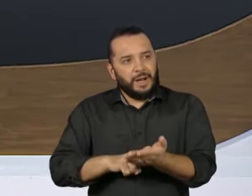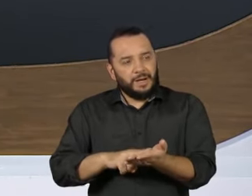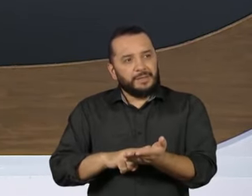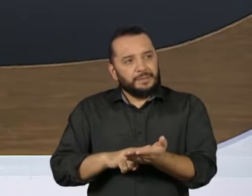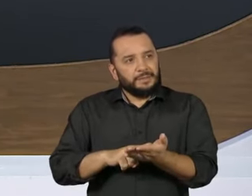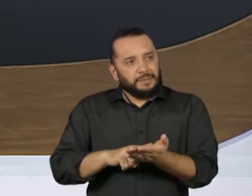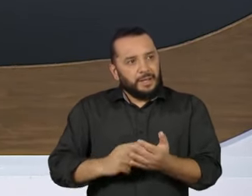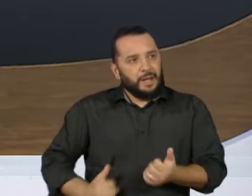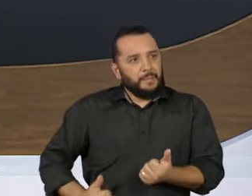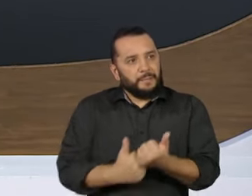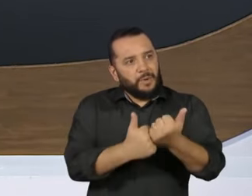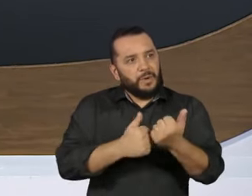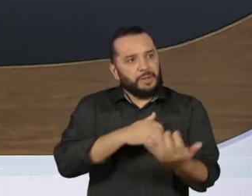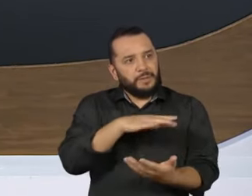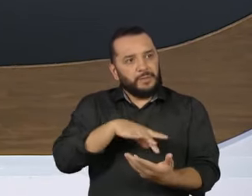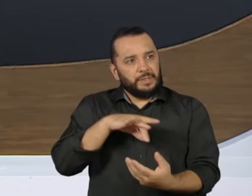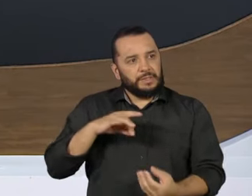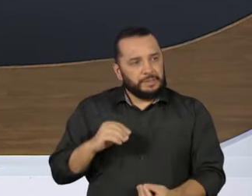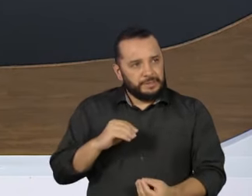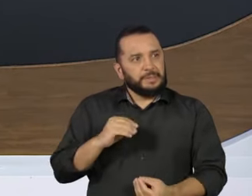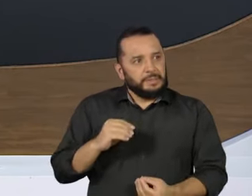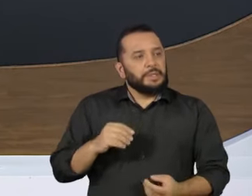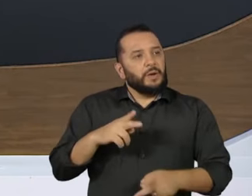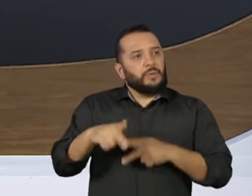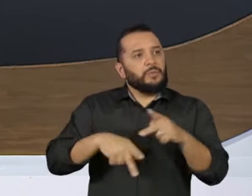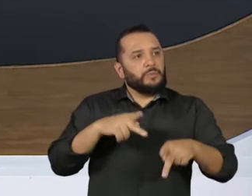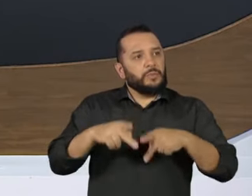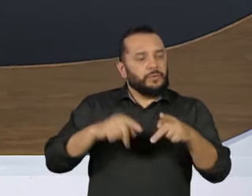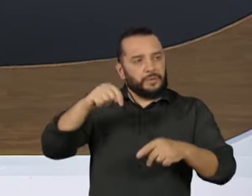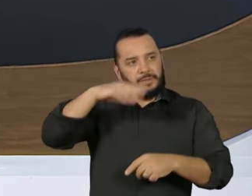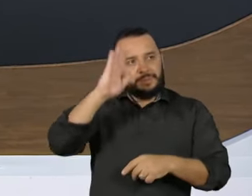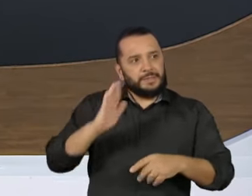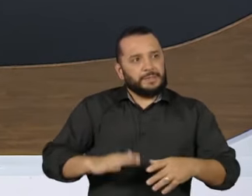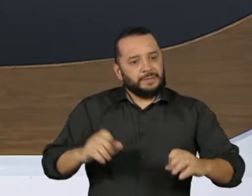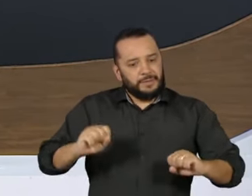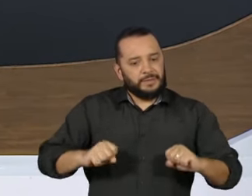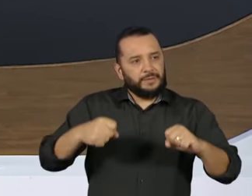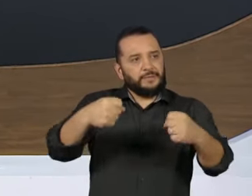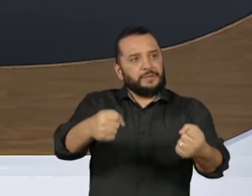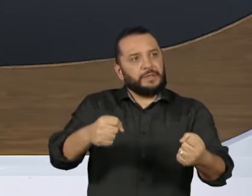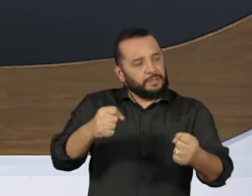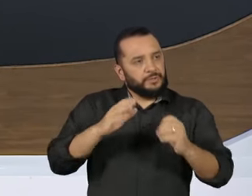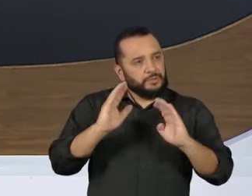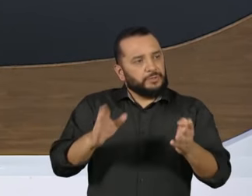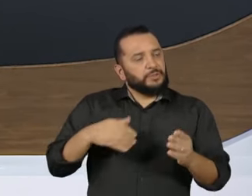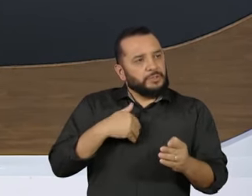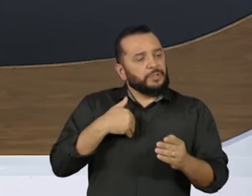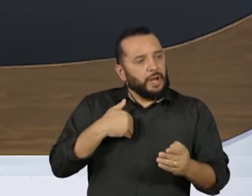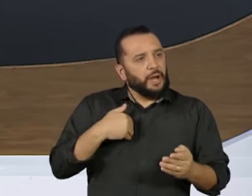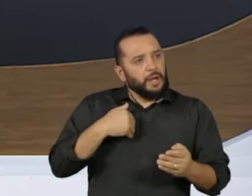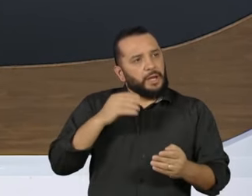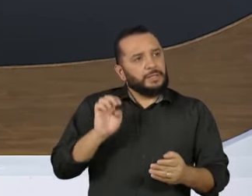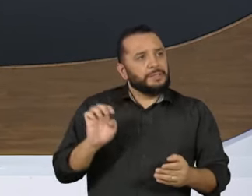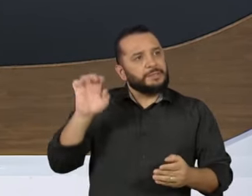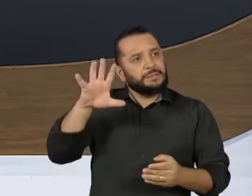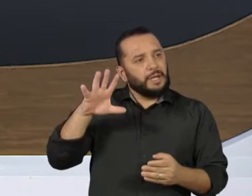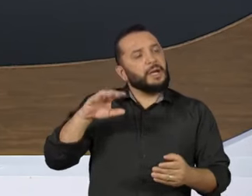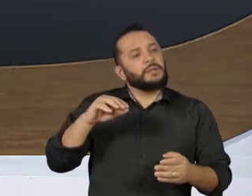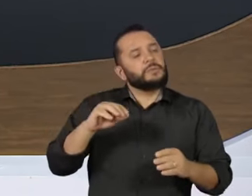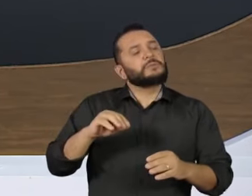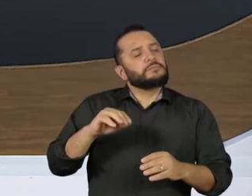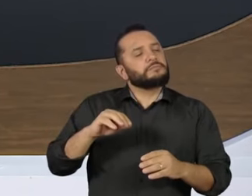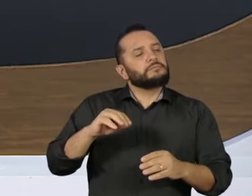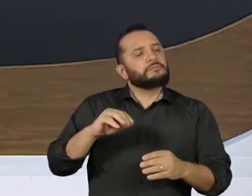falar, a Carta das Brasileiras, as Brasileiras e aos Brasileiros em defesa do Estado Democrático de Direito. Eu queria começar